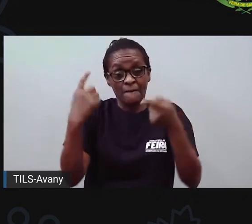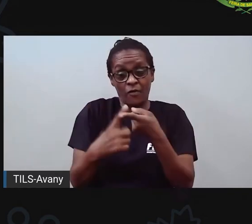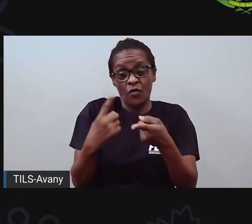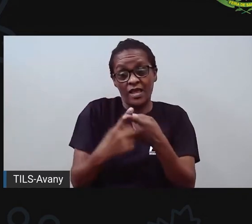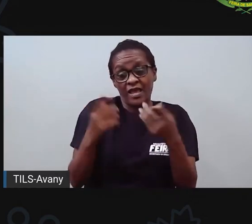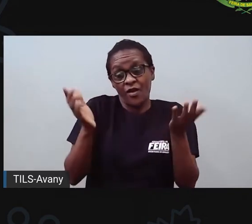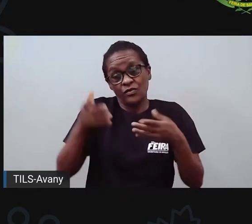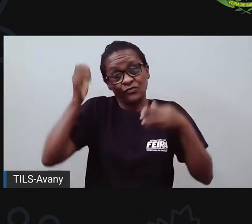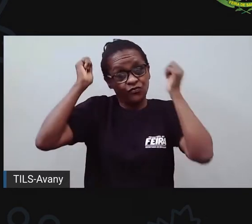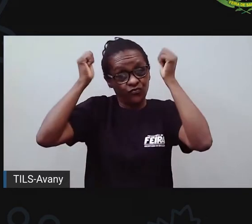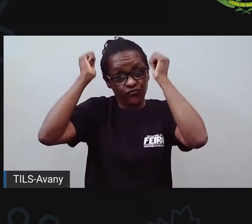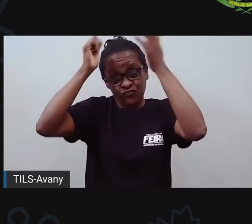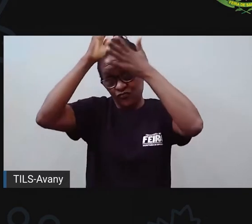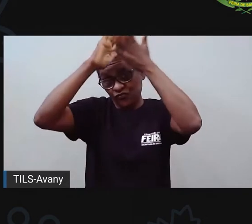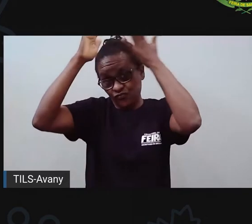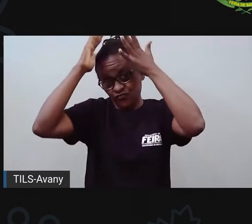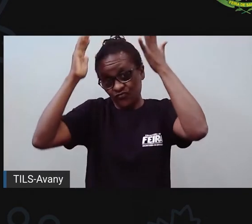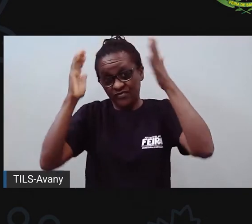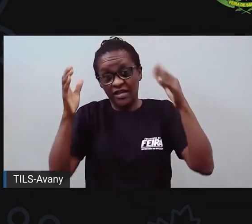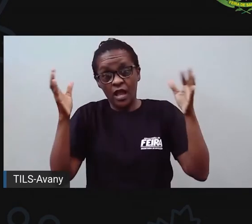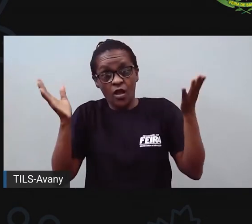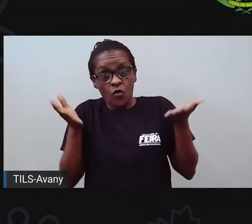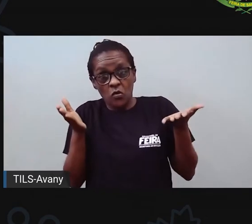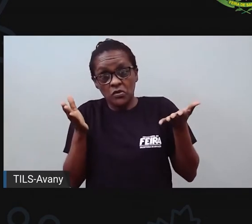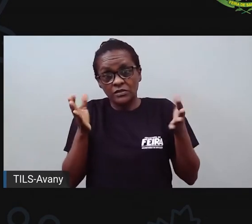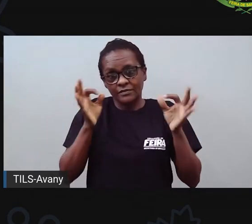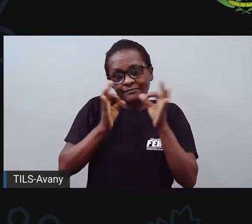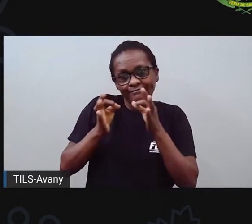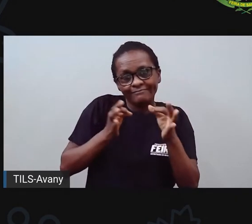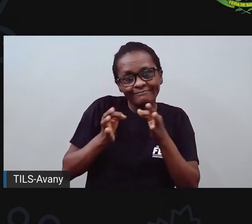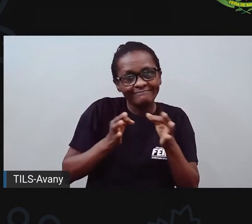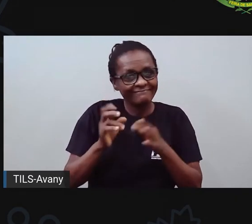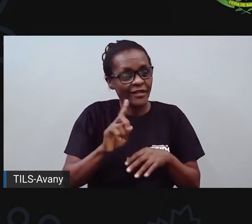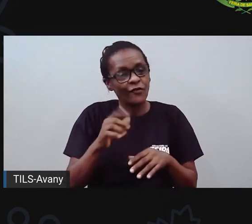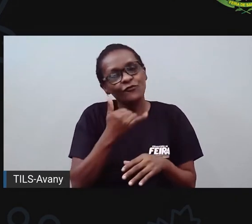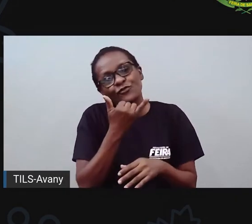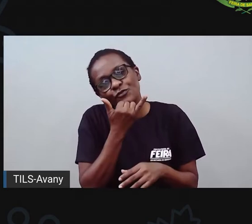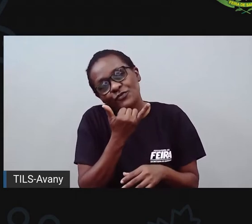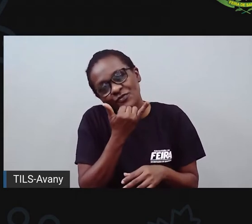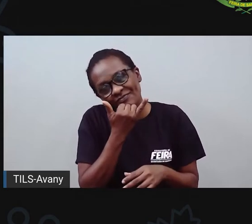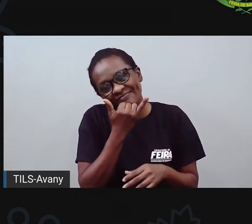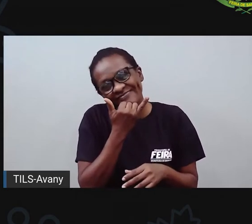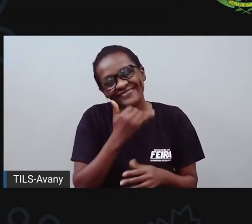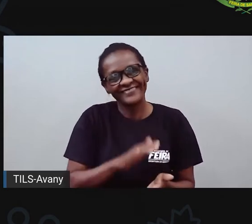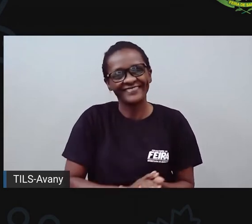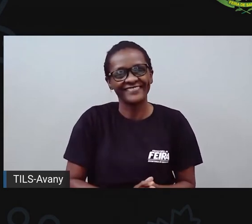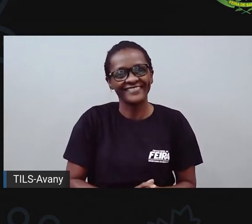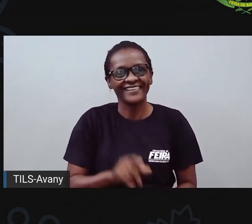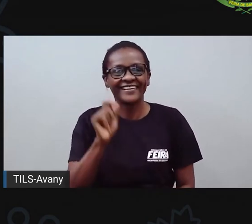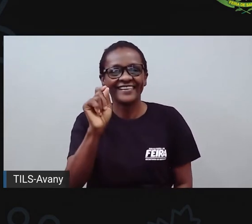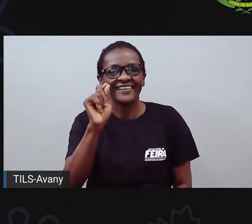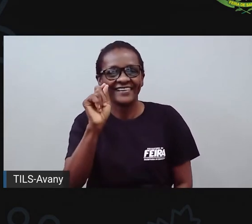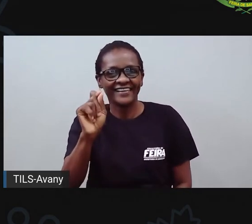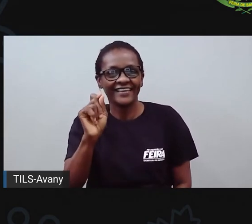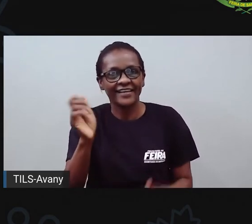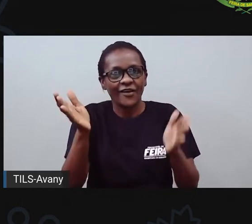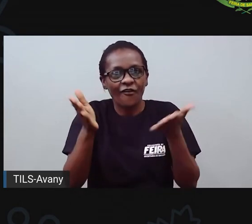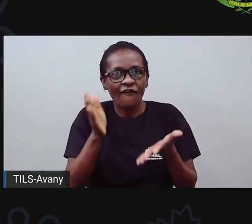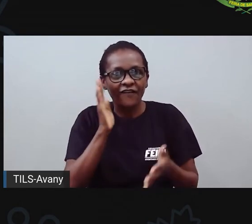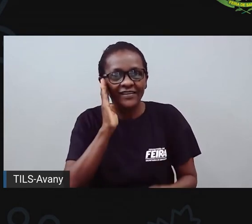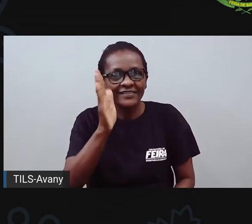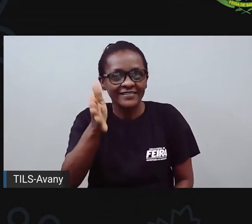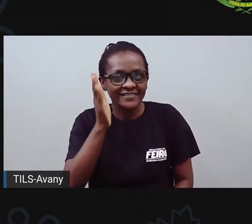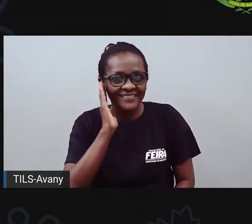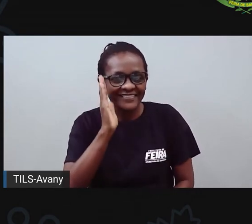ele não tá, né? Aquele black lindo e maravilhoso pra vocês. Quem está aí nos assistindo na TV, sejam